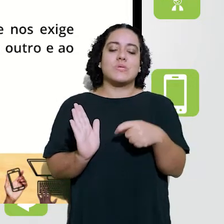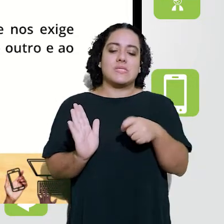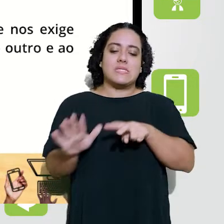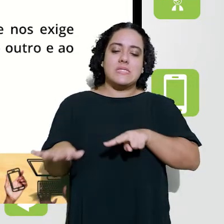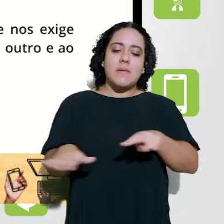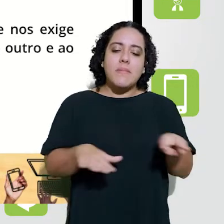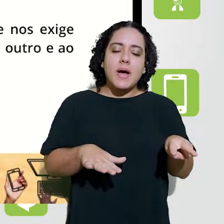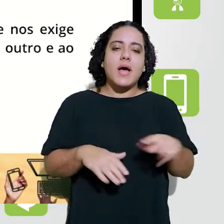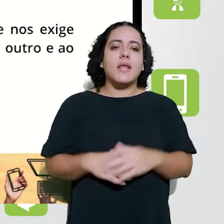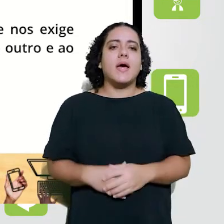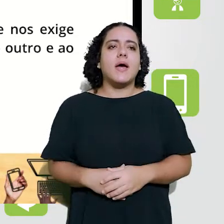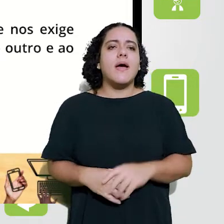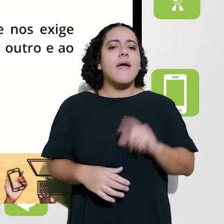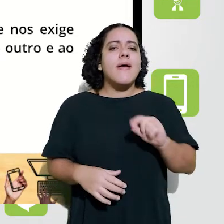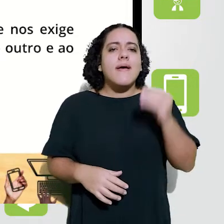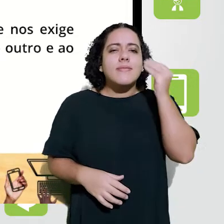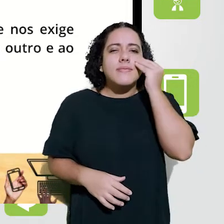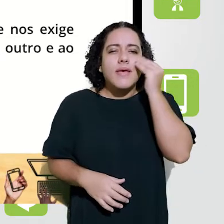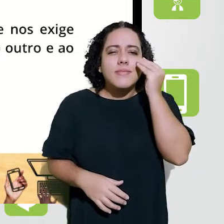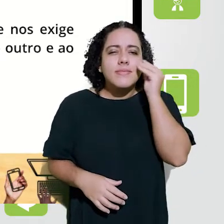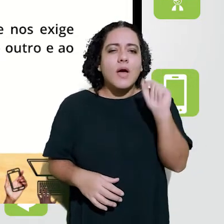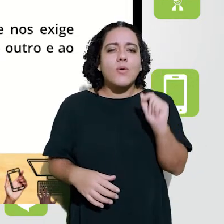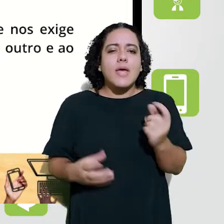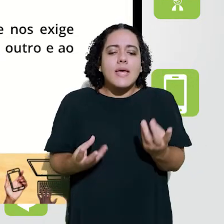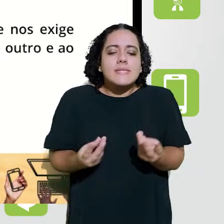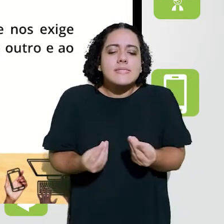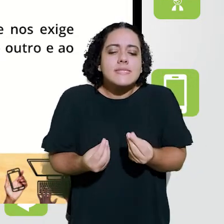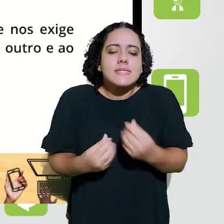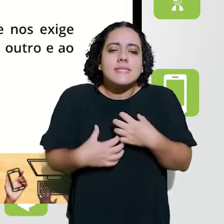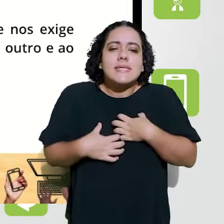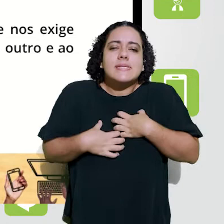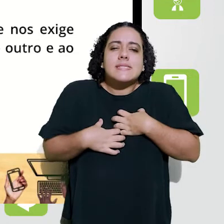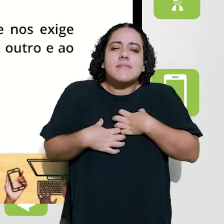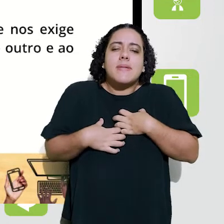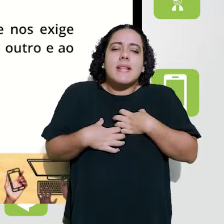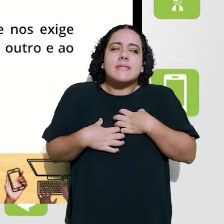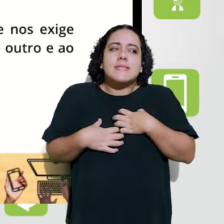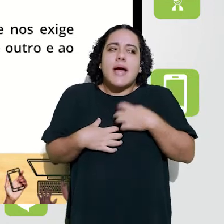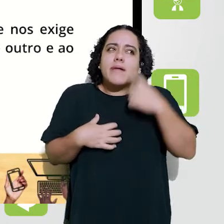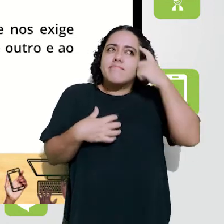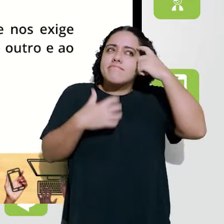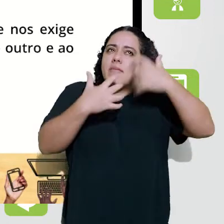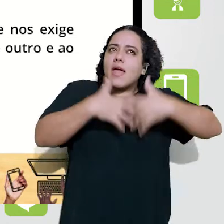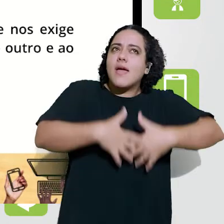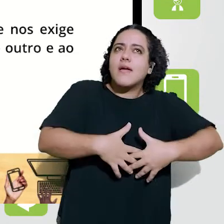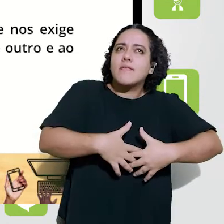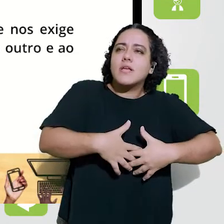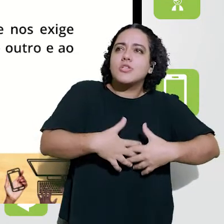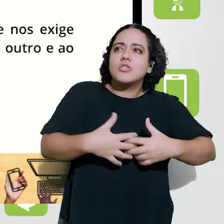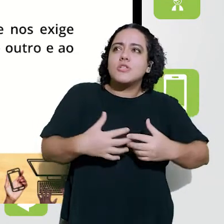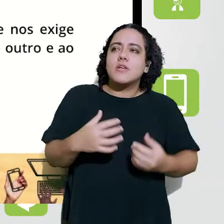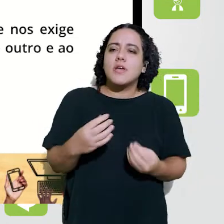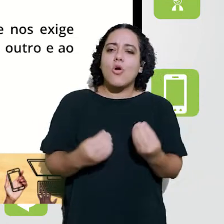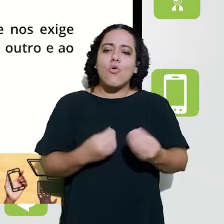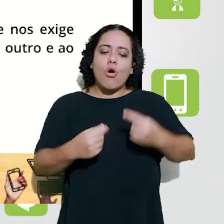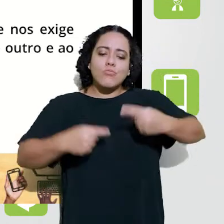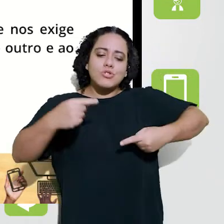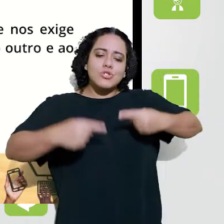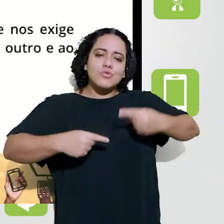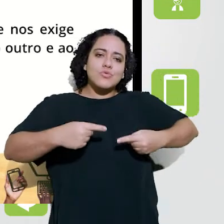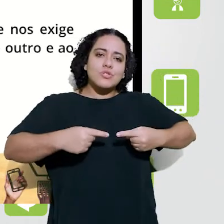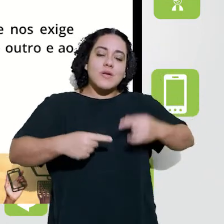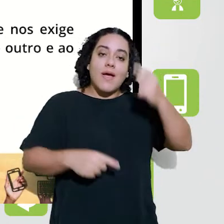texto, né? Proposto para essa semana, ele é uma tentativa de sensibilizar, né? De